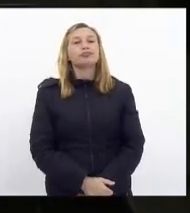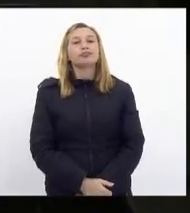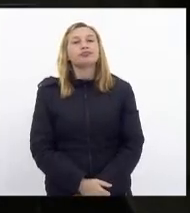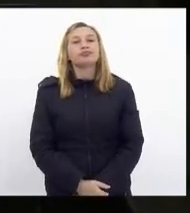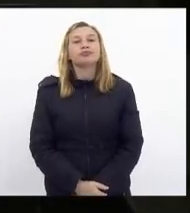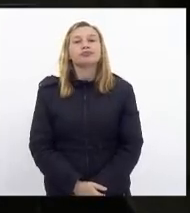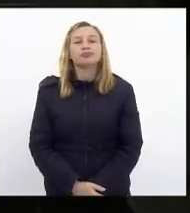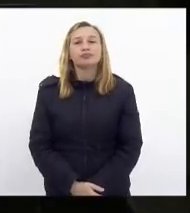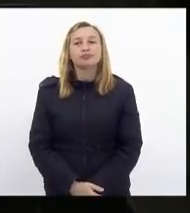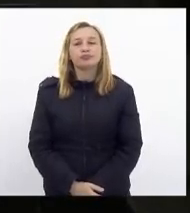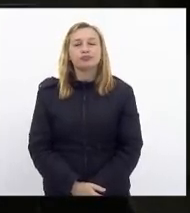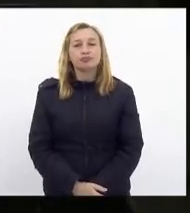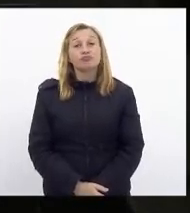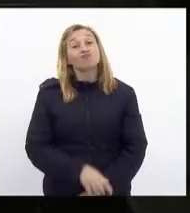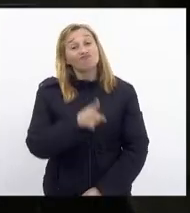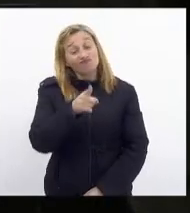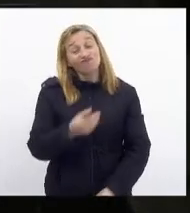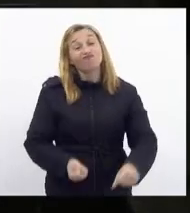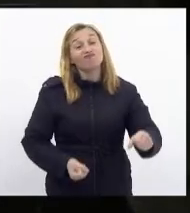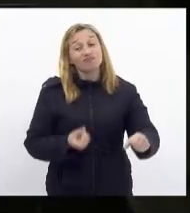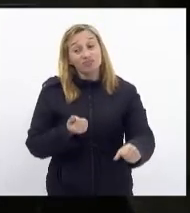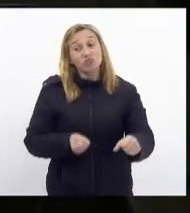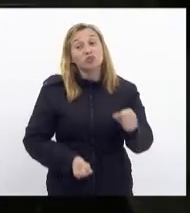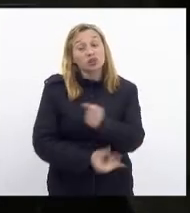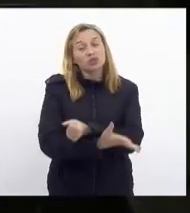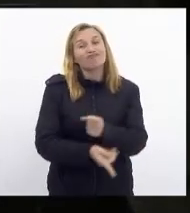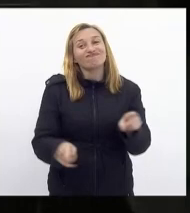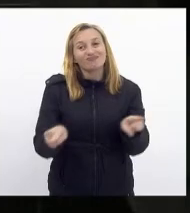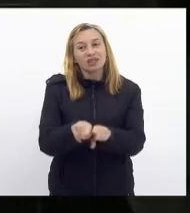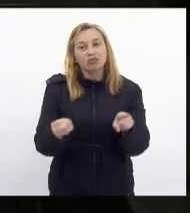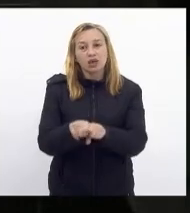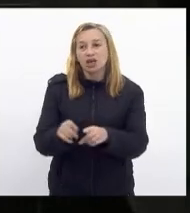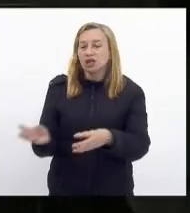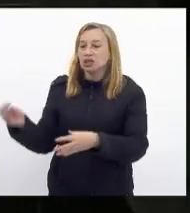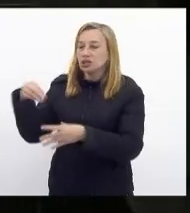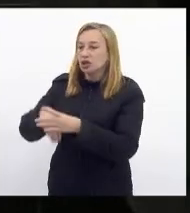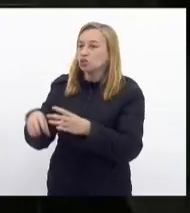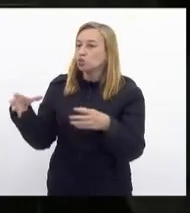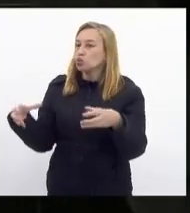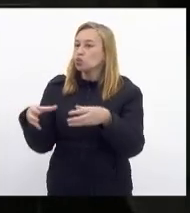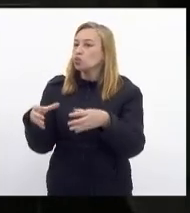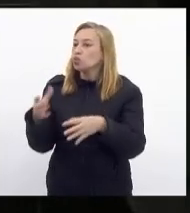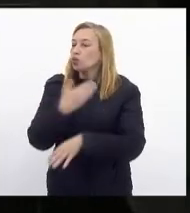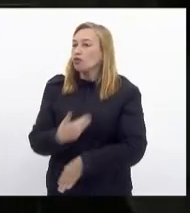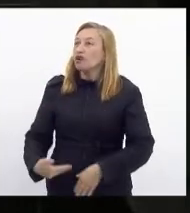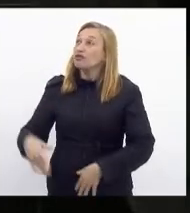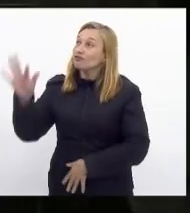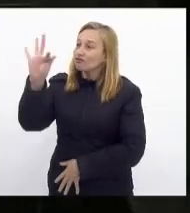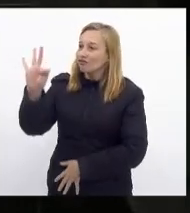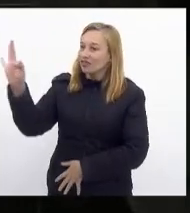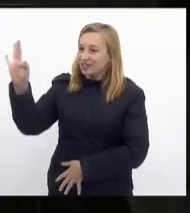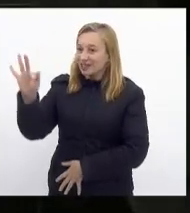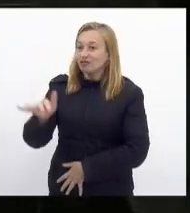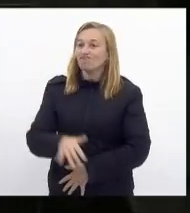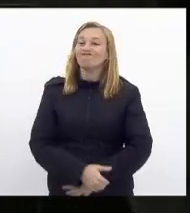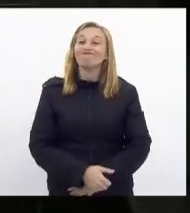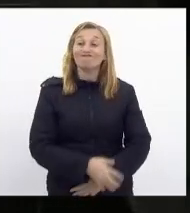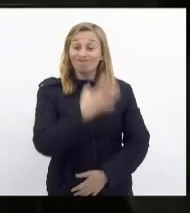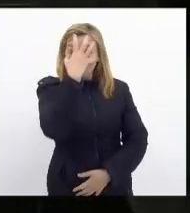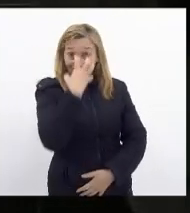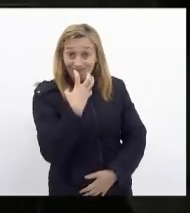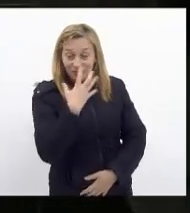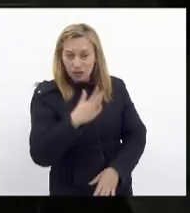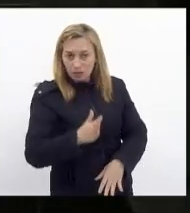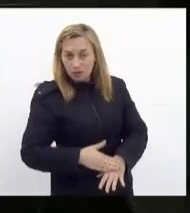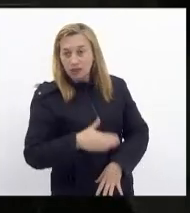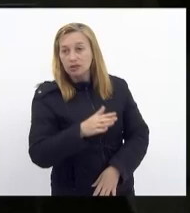e essa corrupção também se instalou no governo federal e mais grave veio à